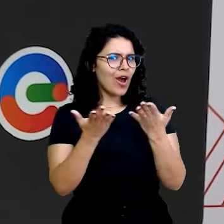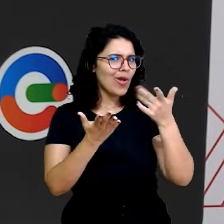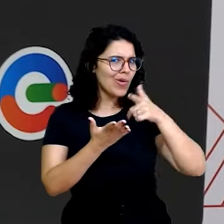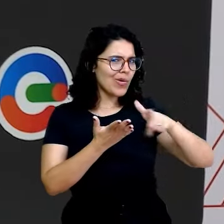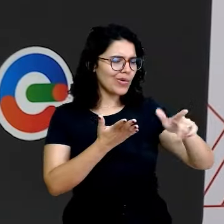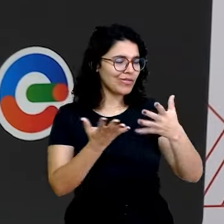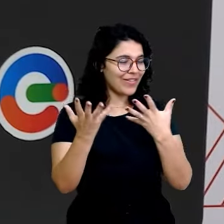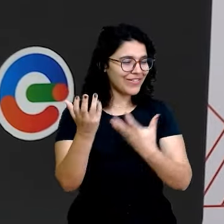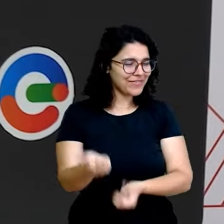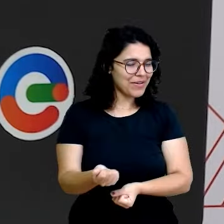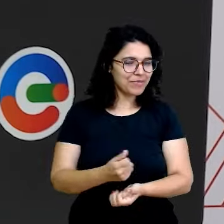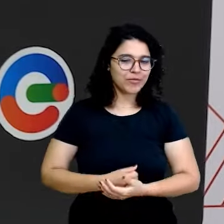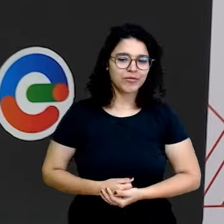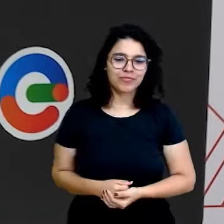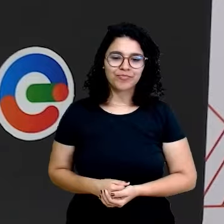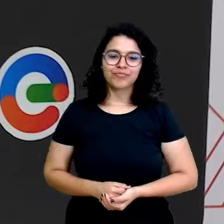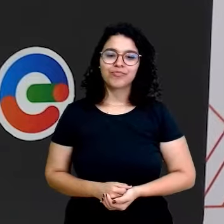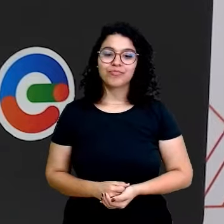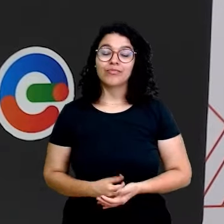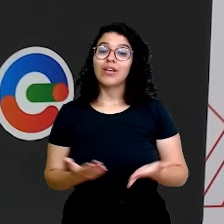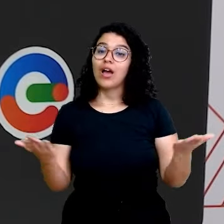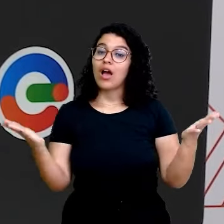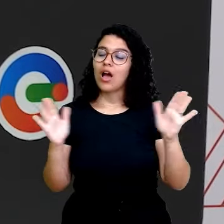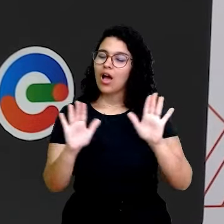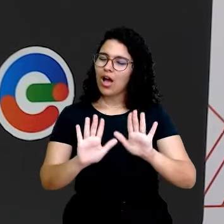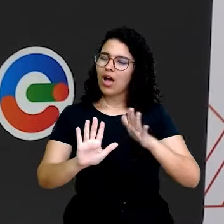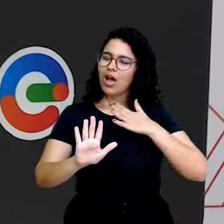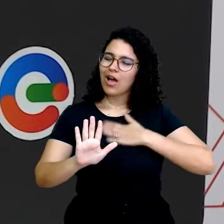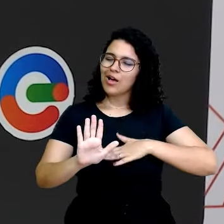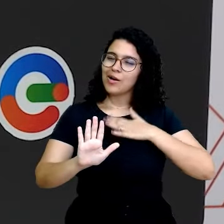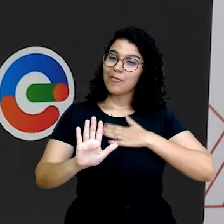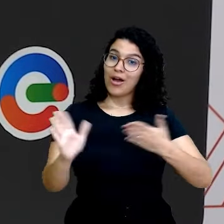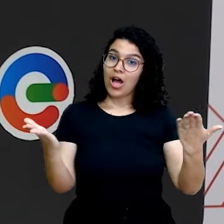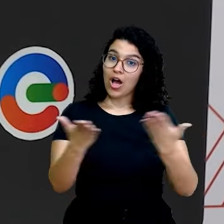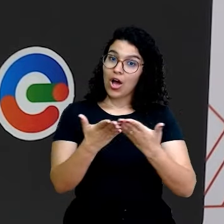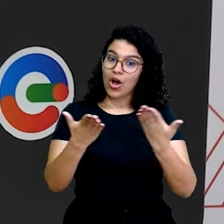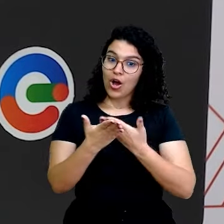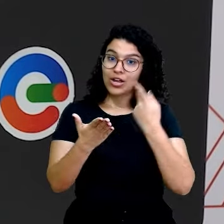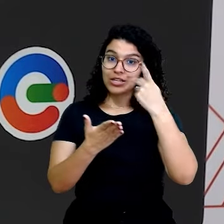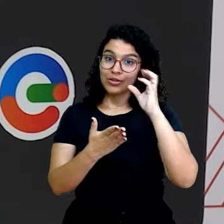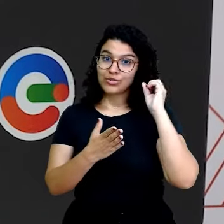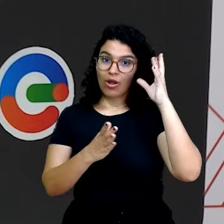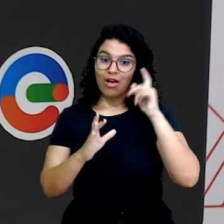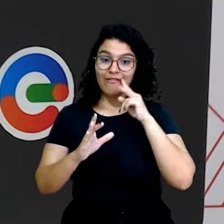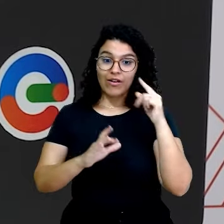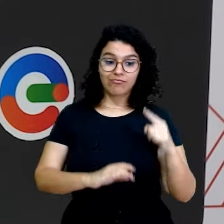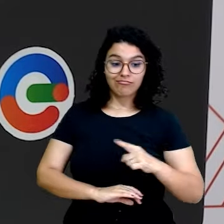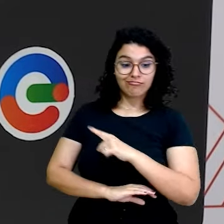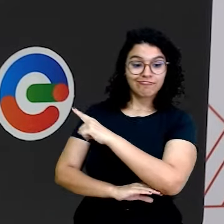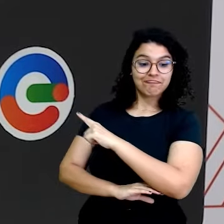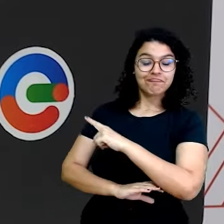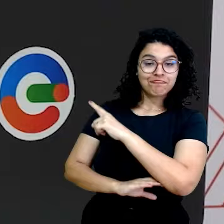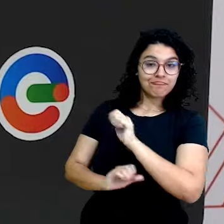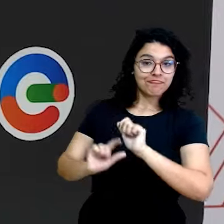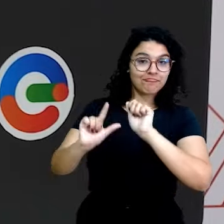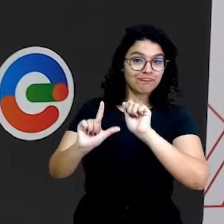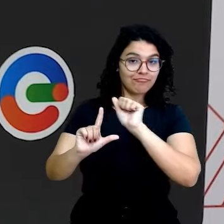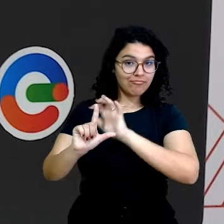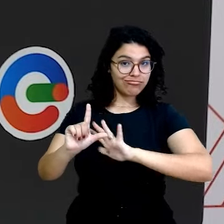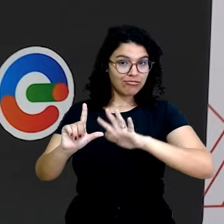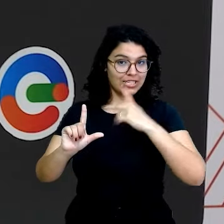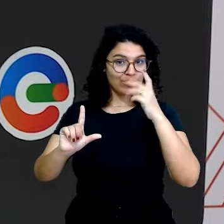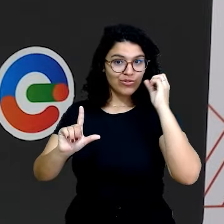Não, mas calma, dessa vez você vai apontar a câmera do seu celular para o QR Code que aparece agora, aqui